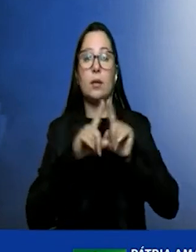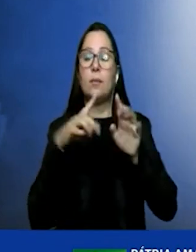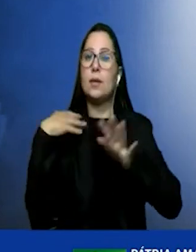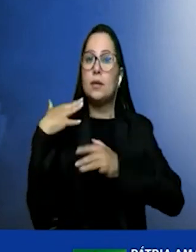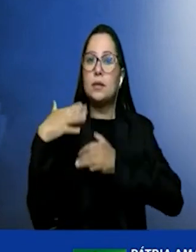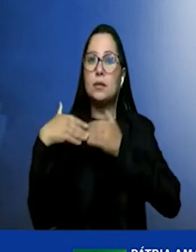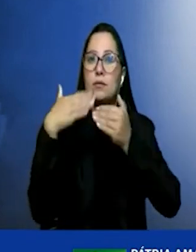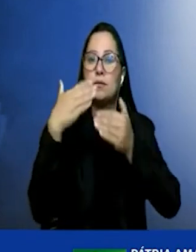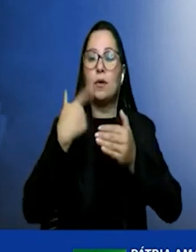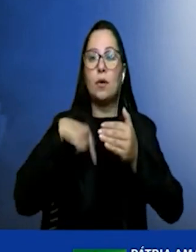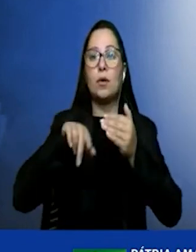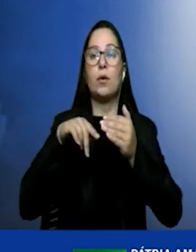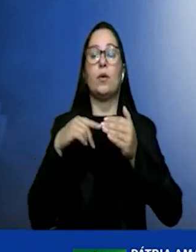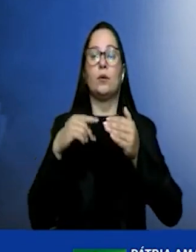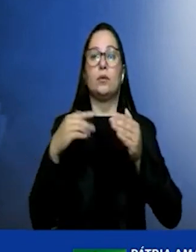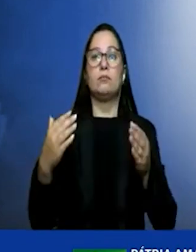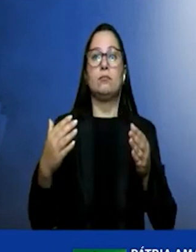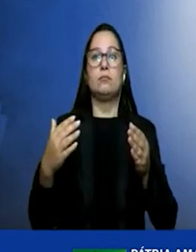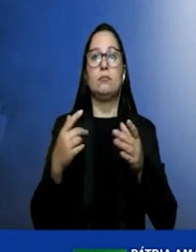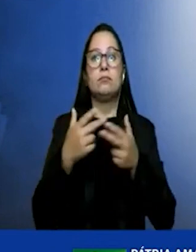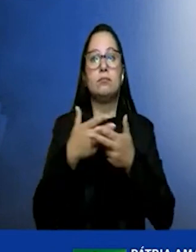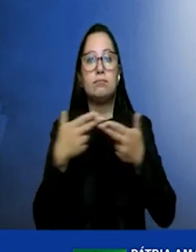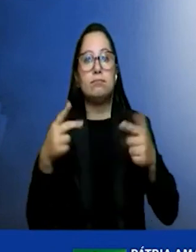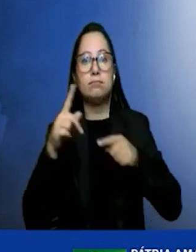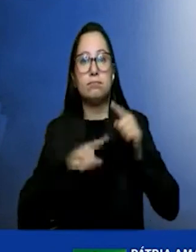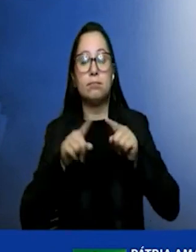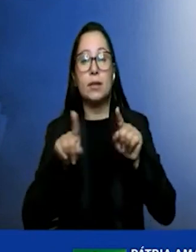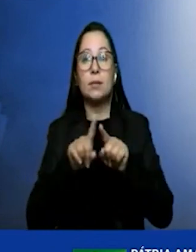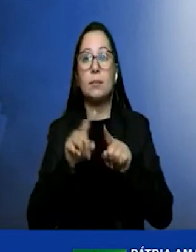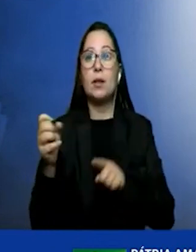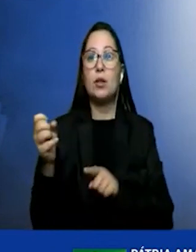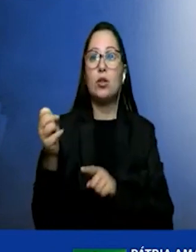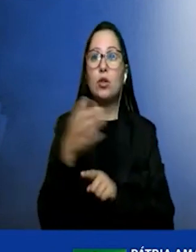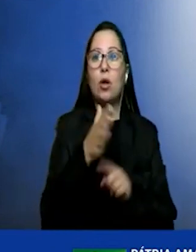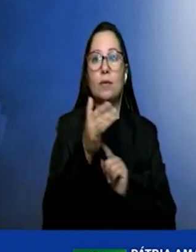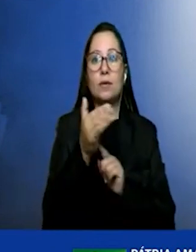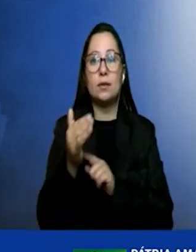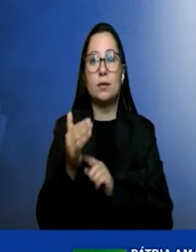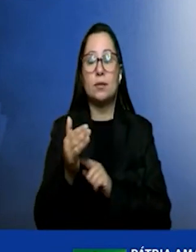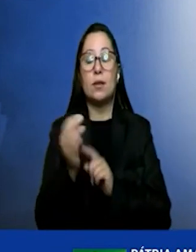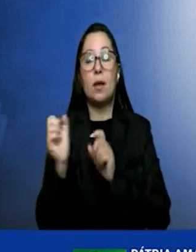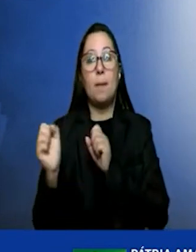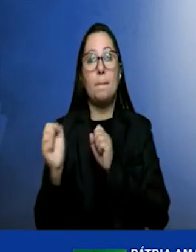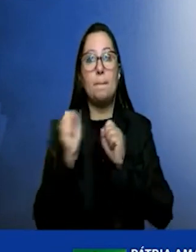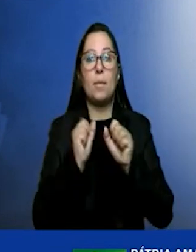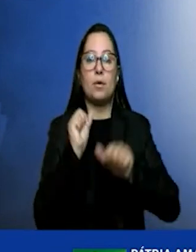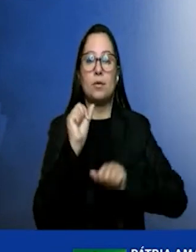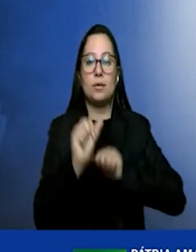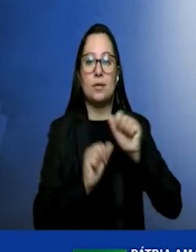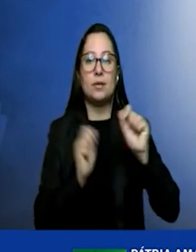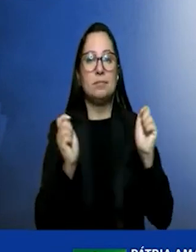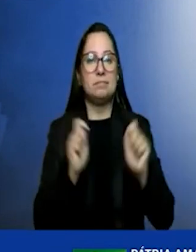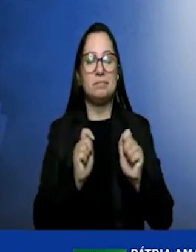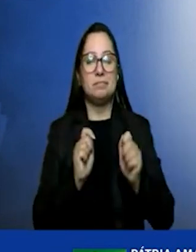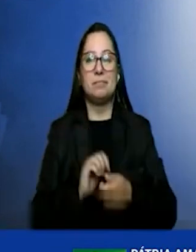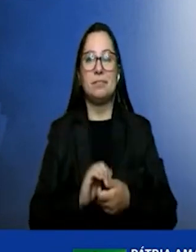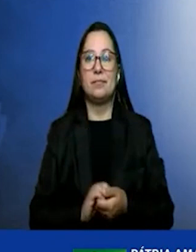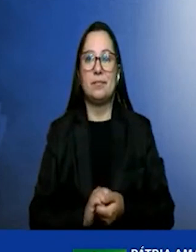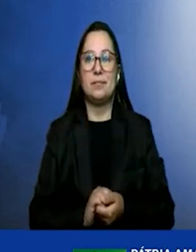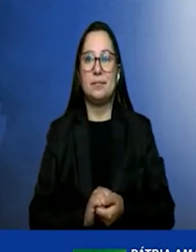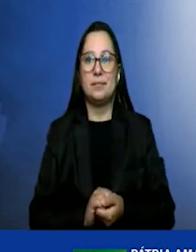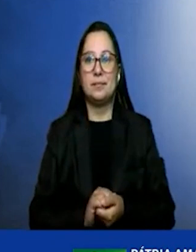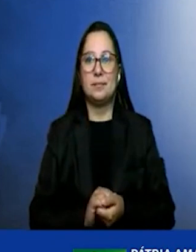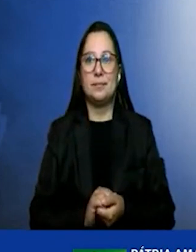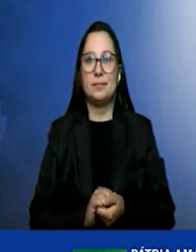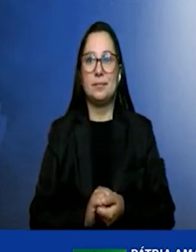processos e novas tecnologias para que seja possível essa transição. O hidrogênio